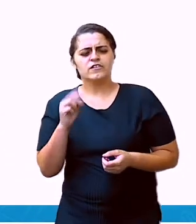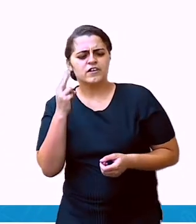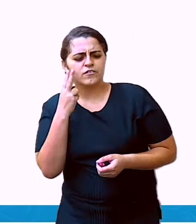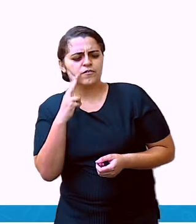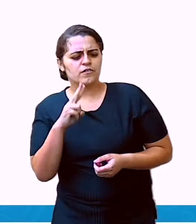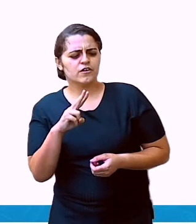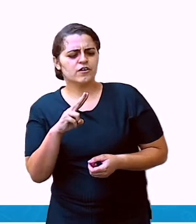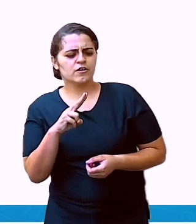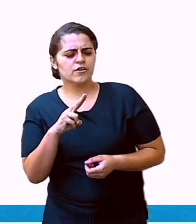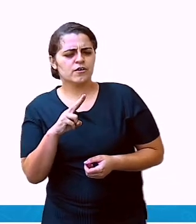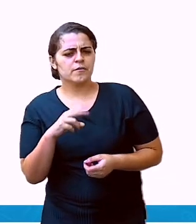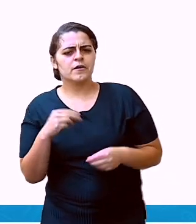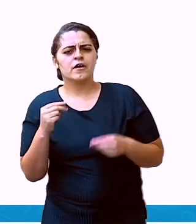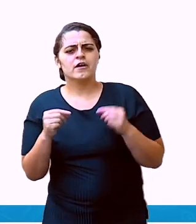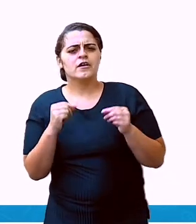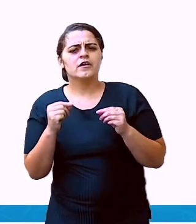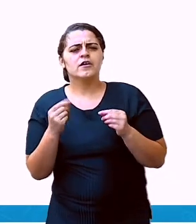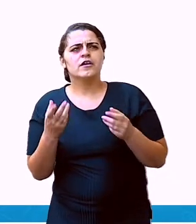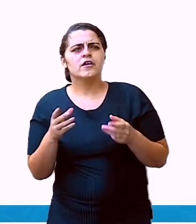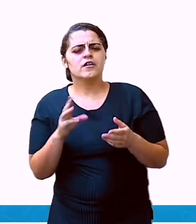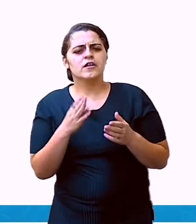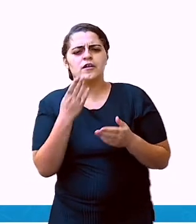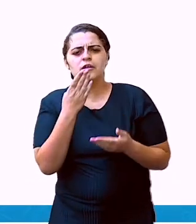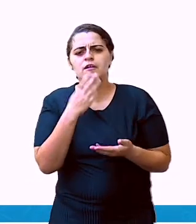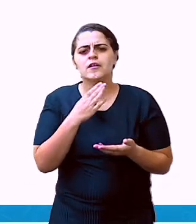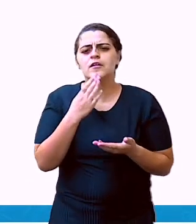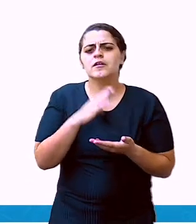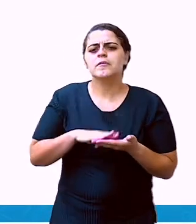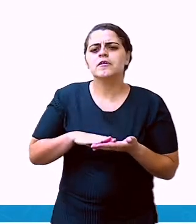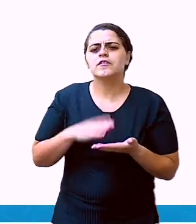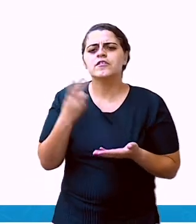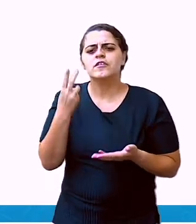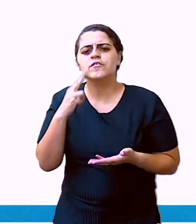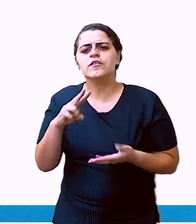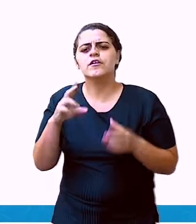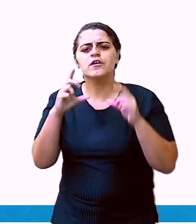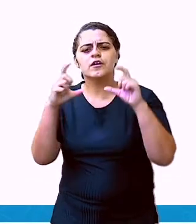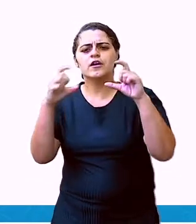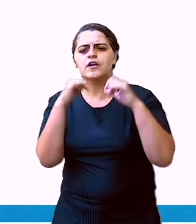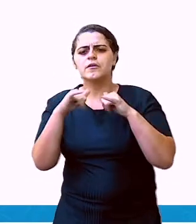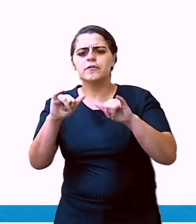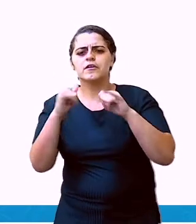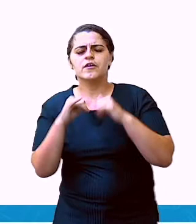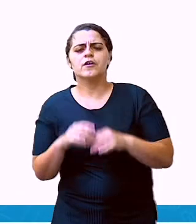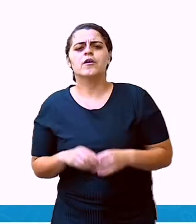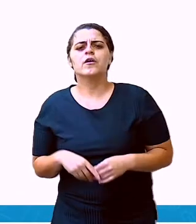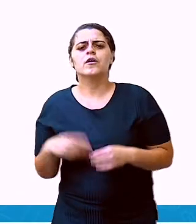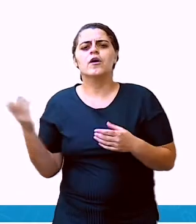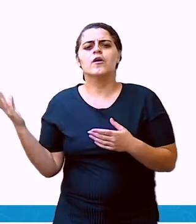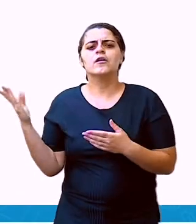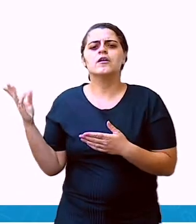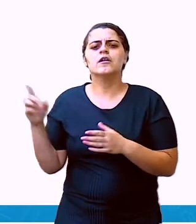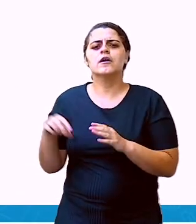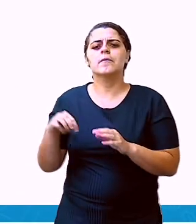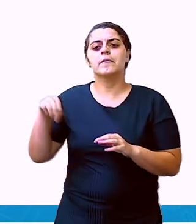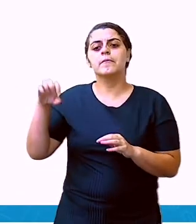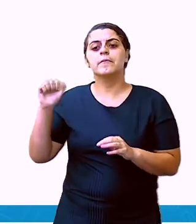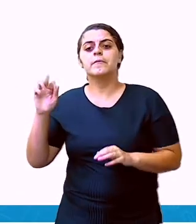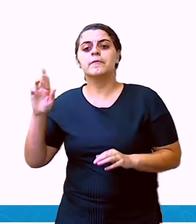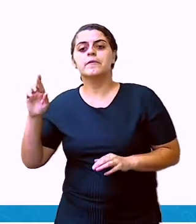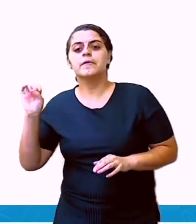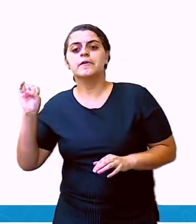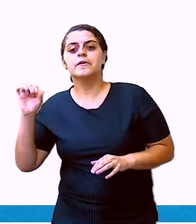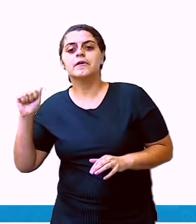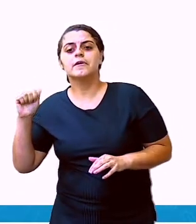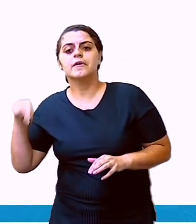observaram? Para quem é esse bilhete? Olha aqui em cima. Para quem está endereçado o bilhete? Para Mariana.